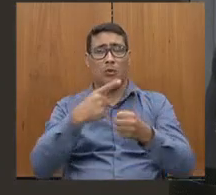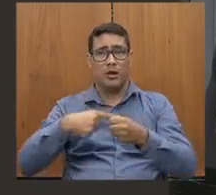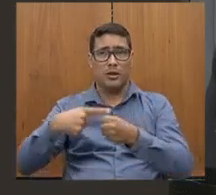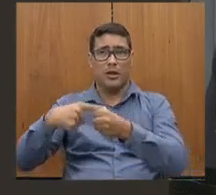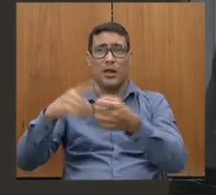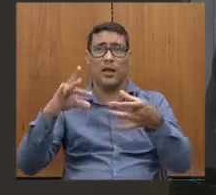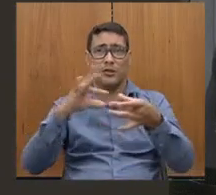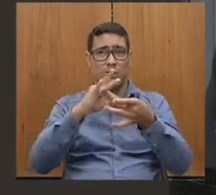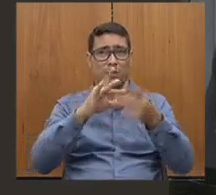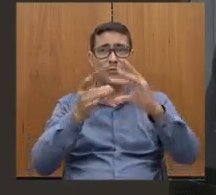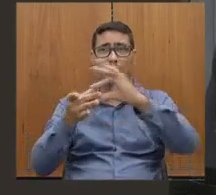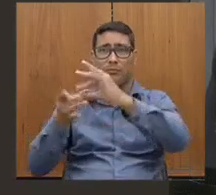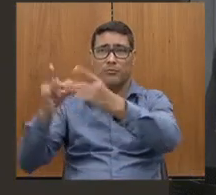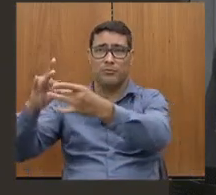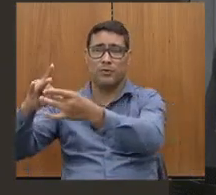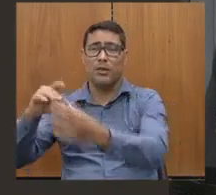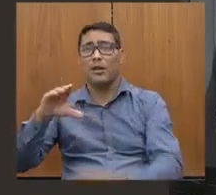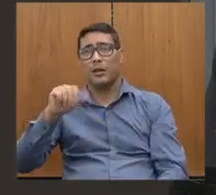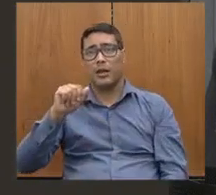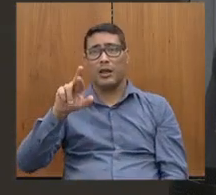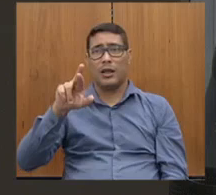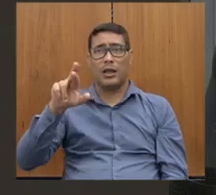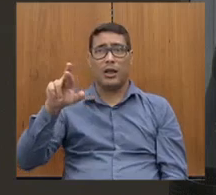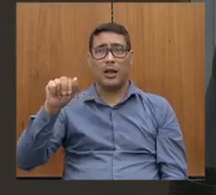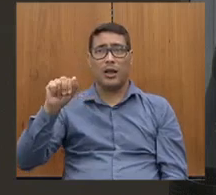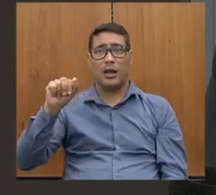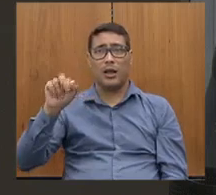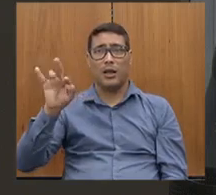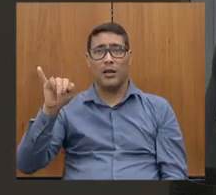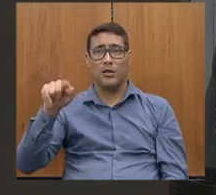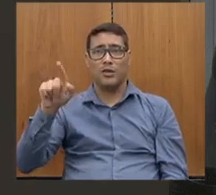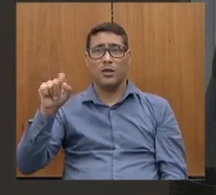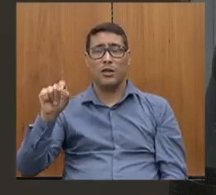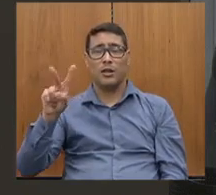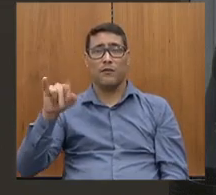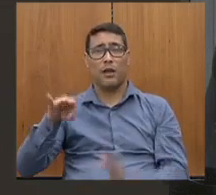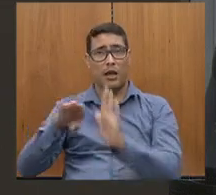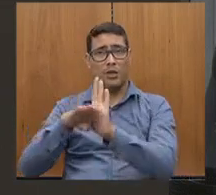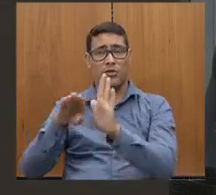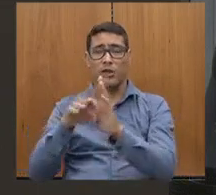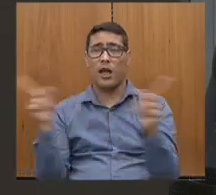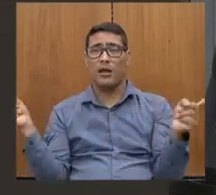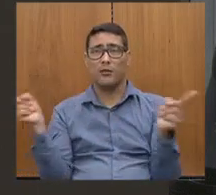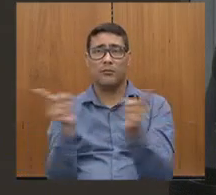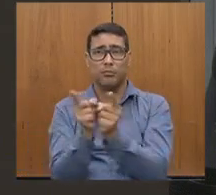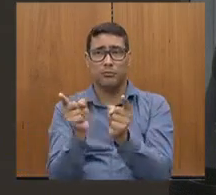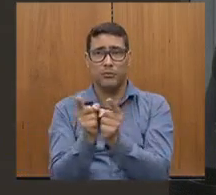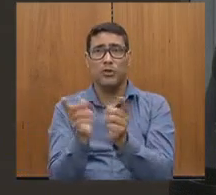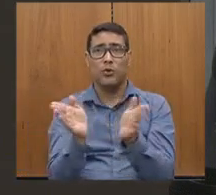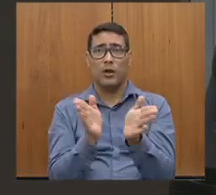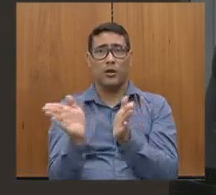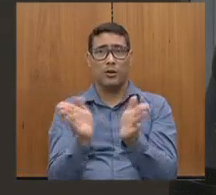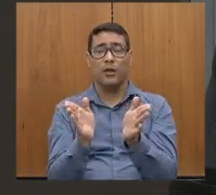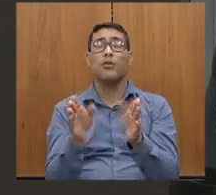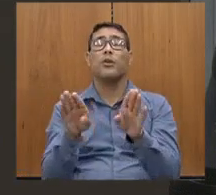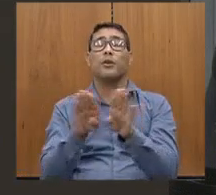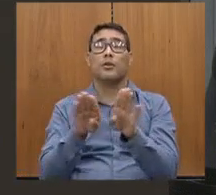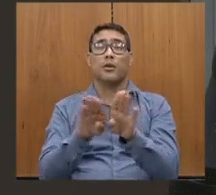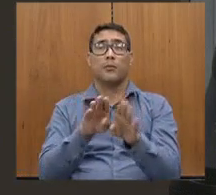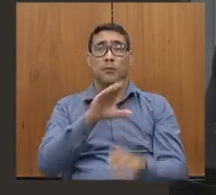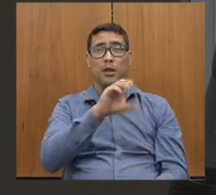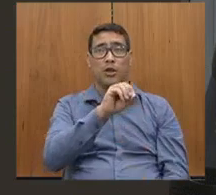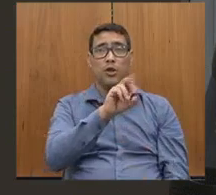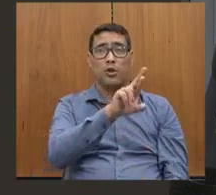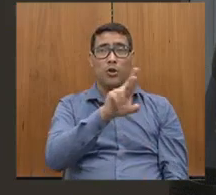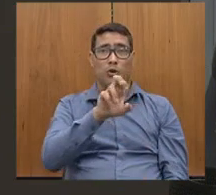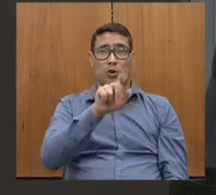vai diminuir o trecho ali do acesso. A estrada de Córrego Novo até Bom